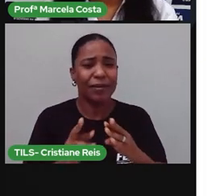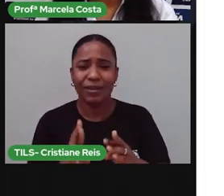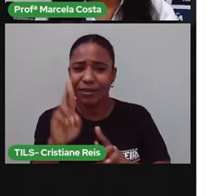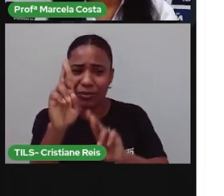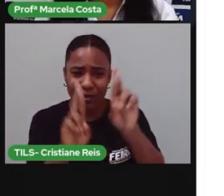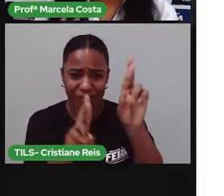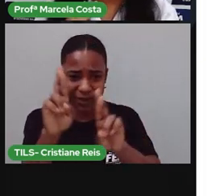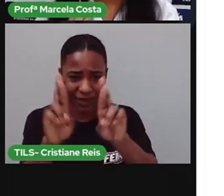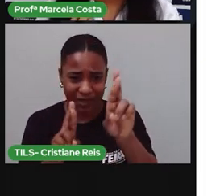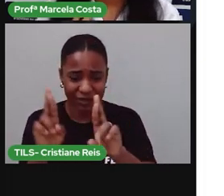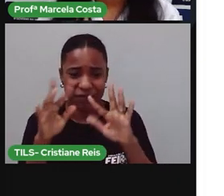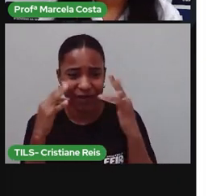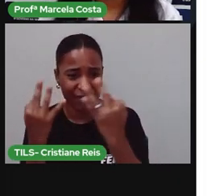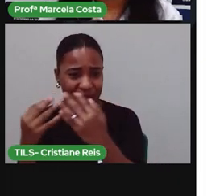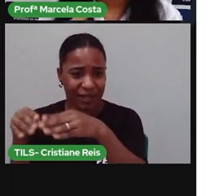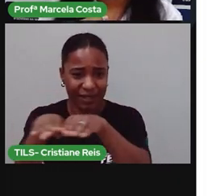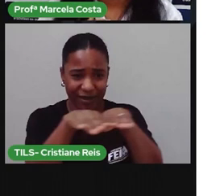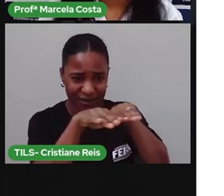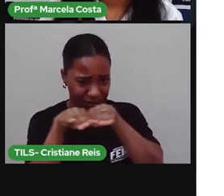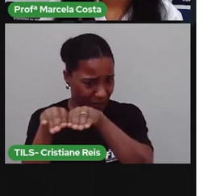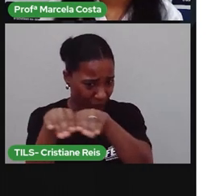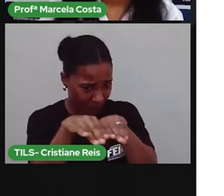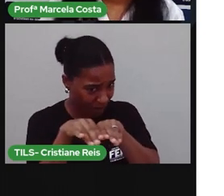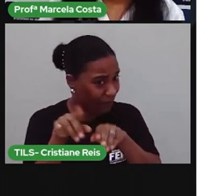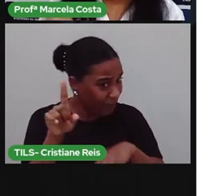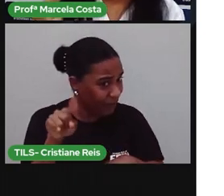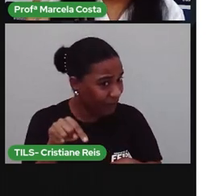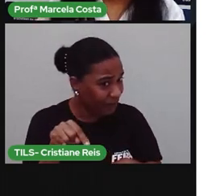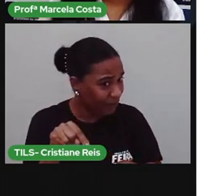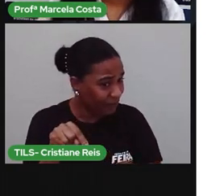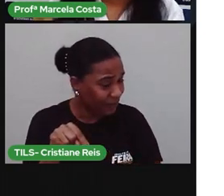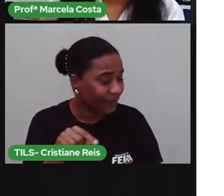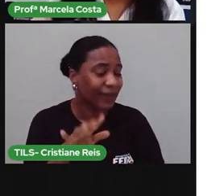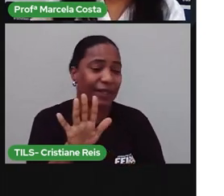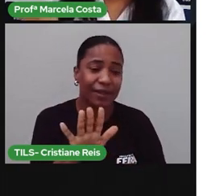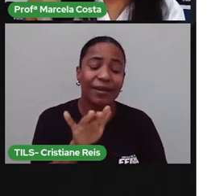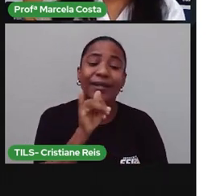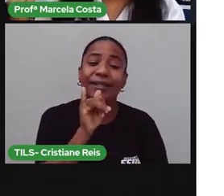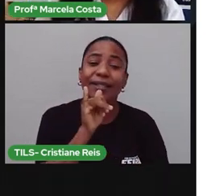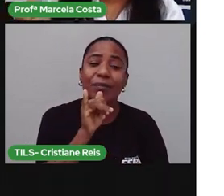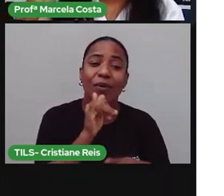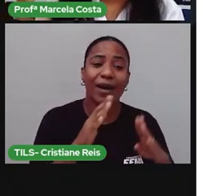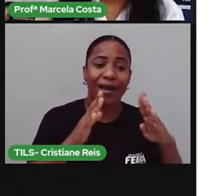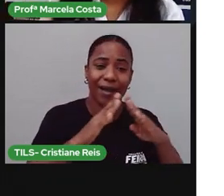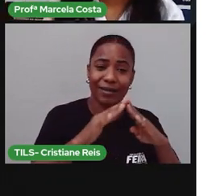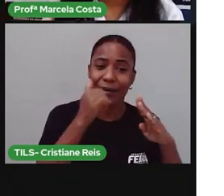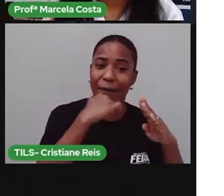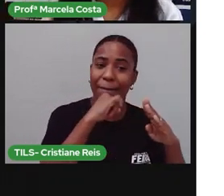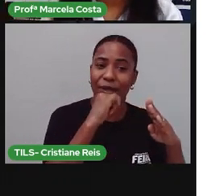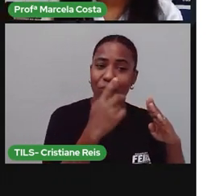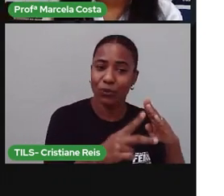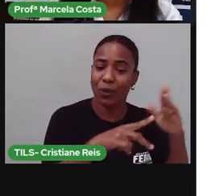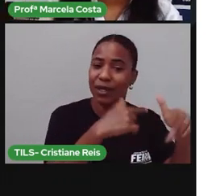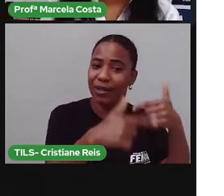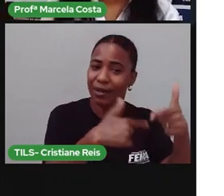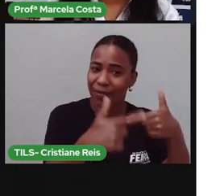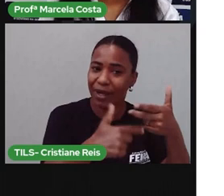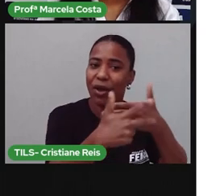Por exemplo, o que sua mãe faz aí na sua casa? É a mesma coisa que a mãe do seu coleguinha faz na casa dela?